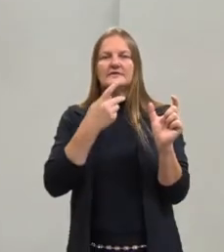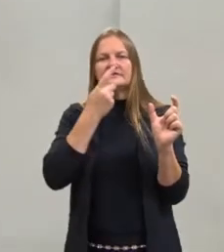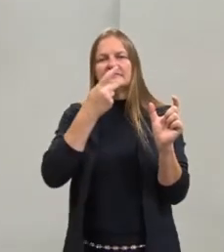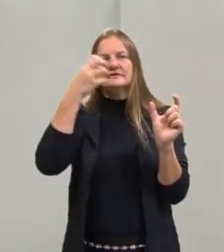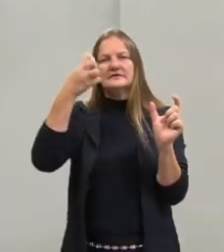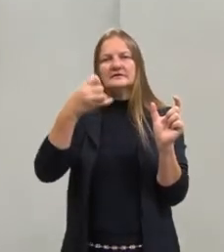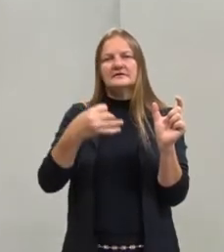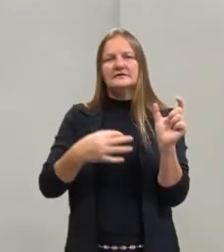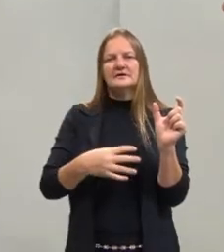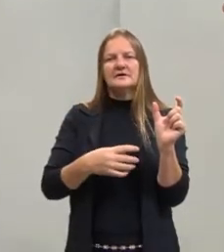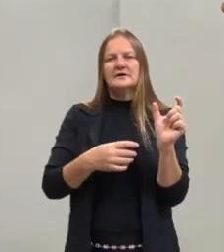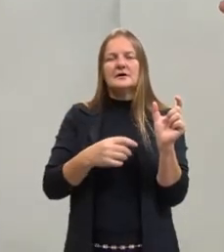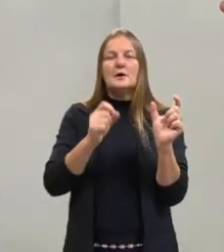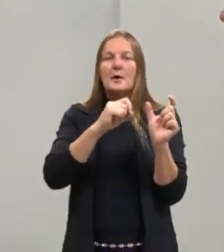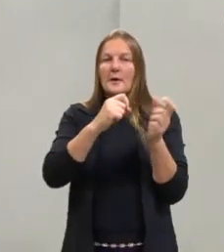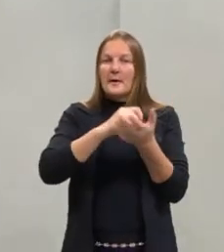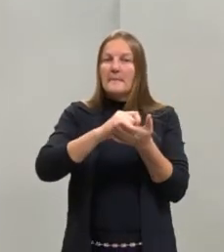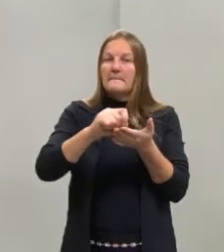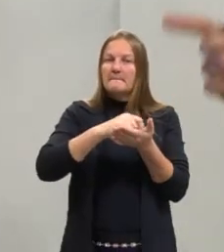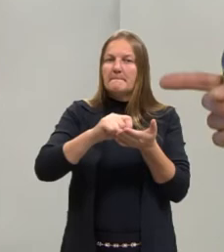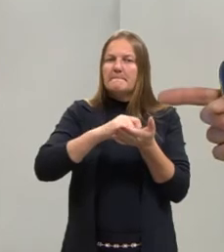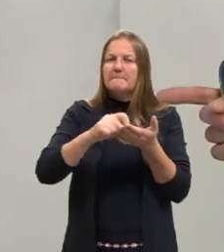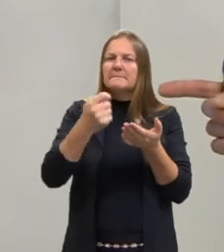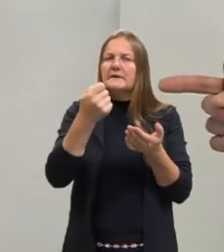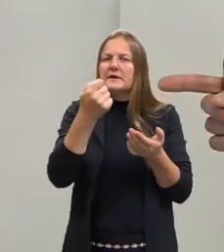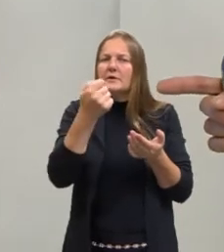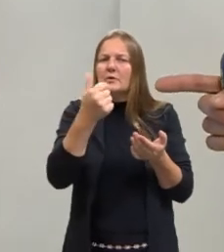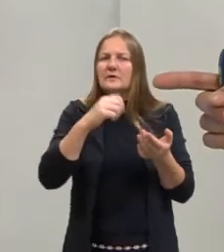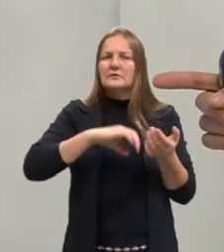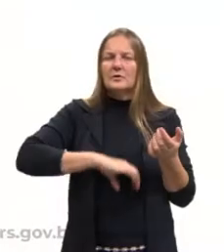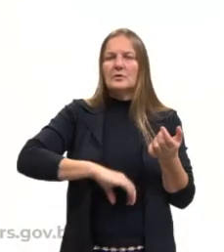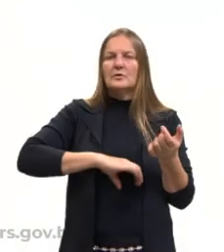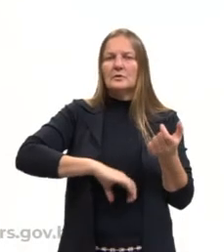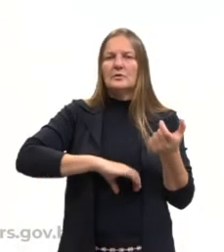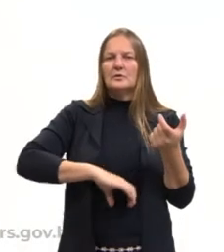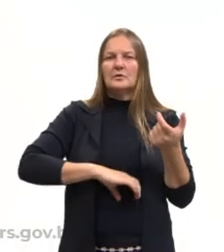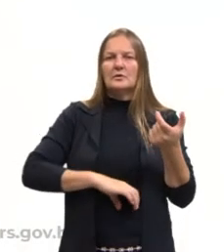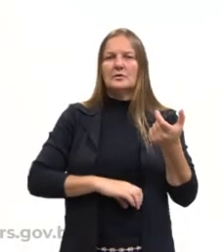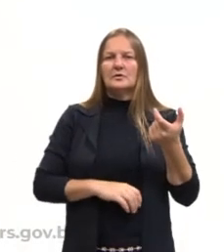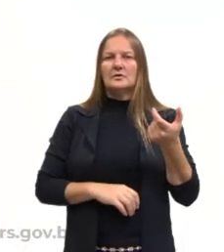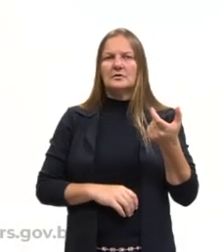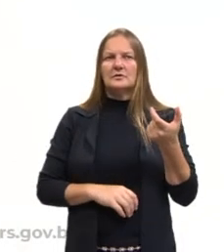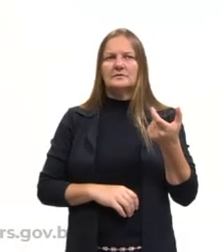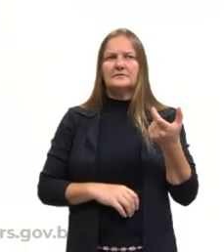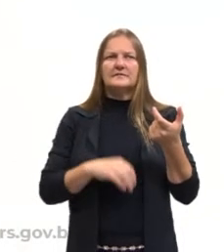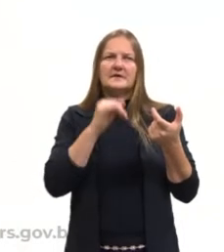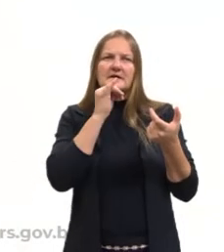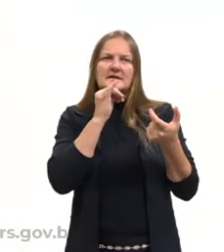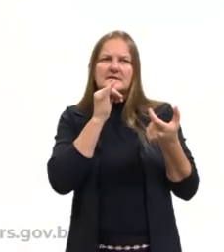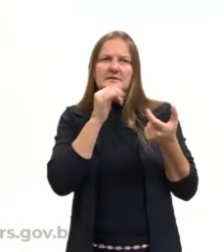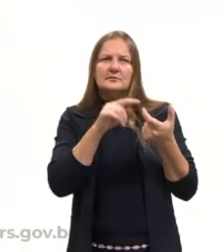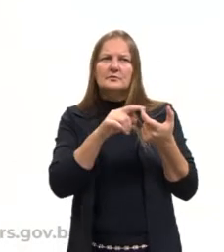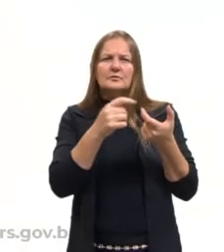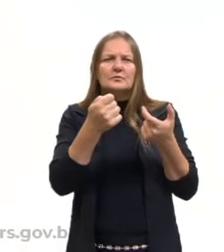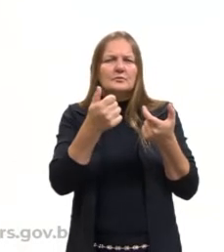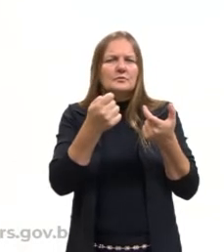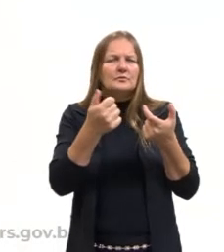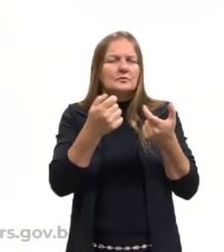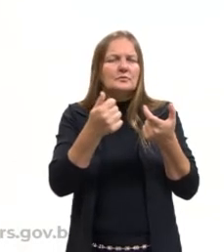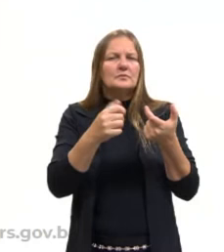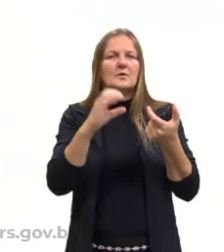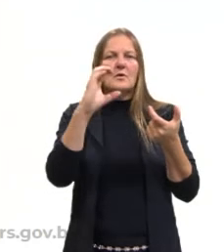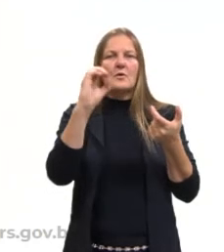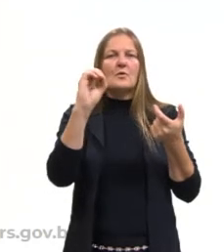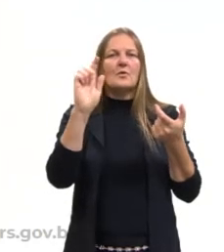Mas a escrita é muito semelhante. É uma palavra cognata. Aí temos o exemplo típico, todas elas são cognatas,